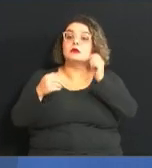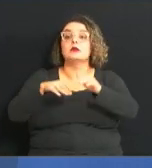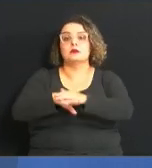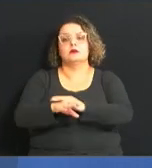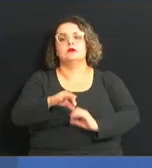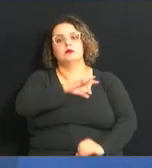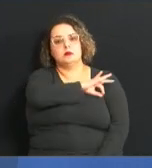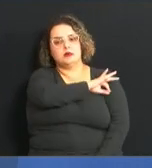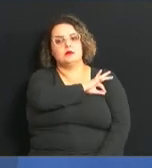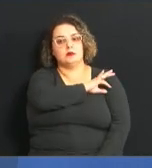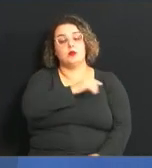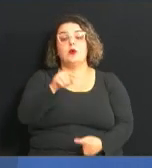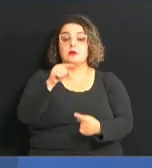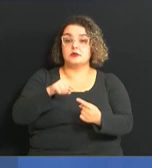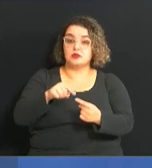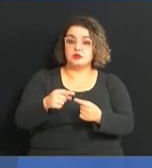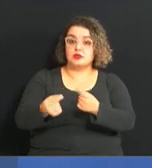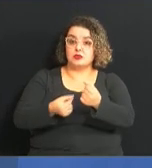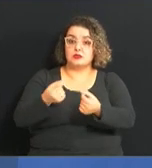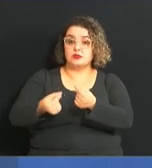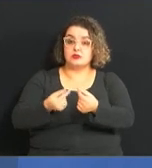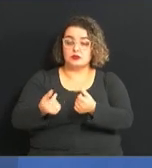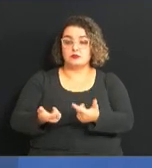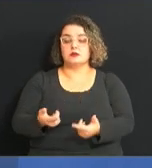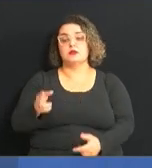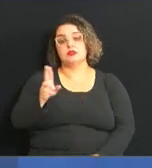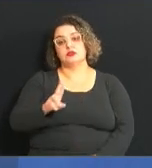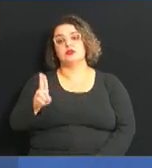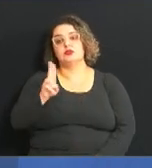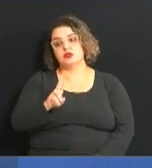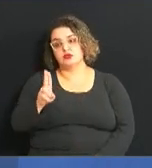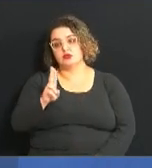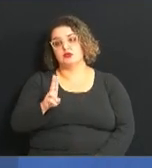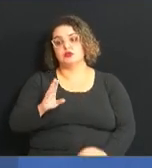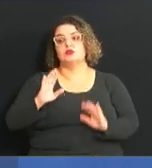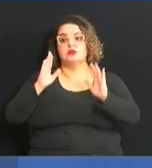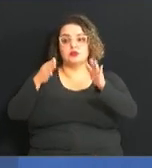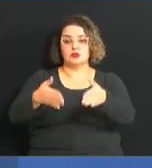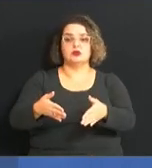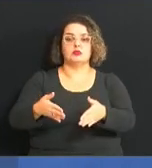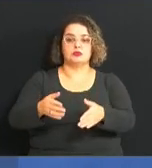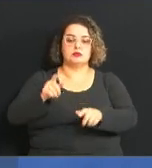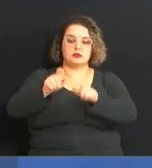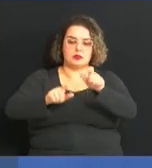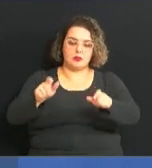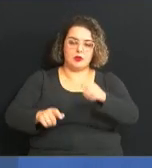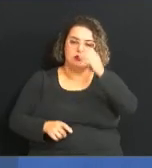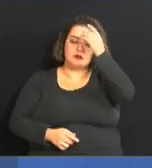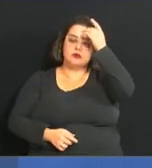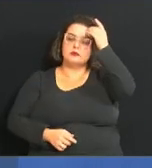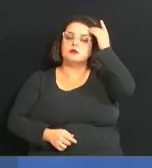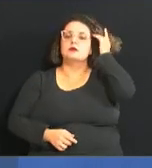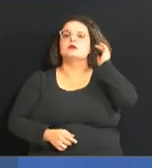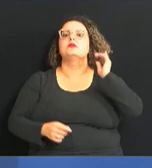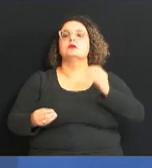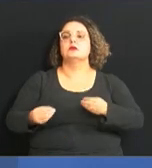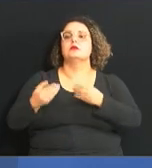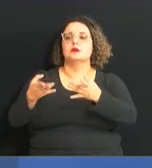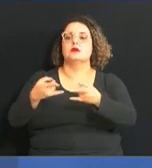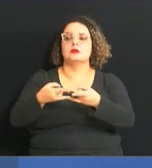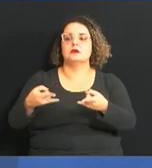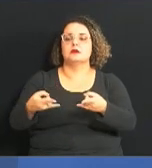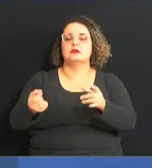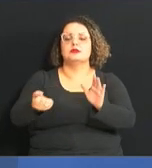que todo esse dinheiro seja utilizado em prol da população a entrega do cheque simbólico